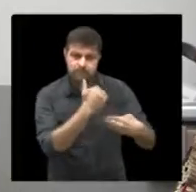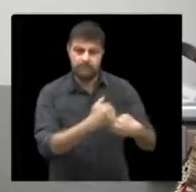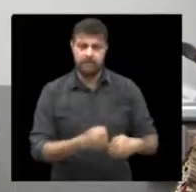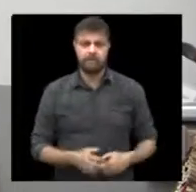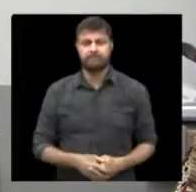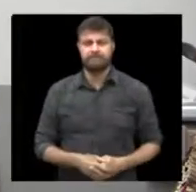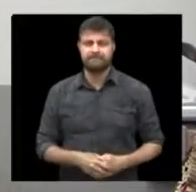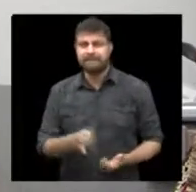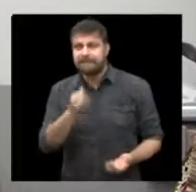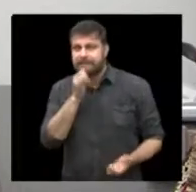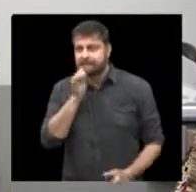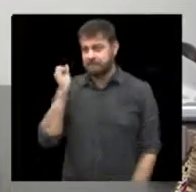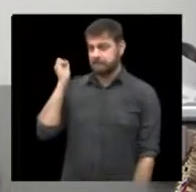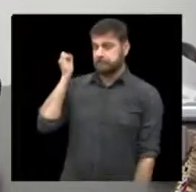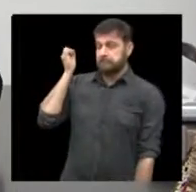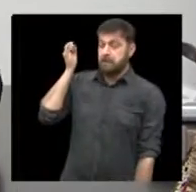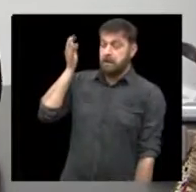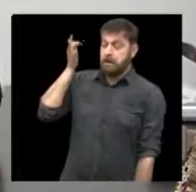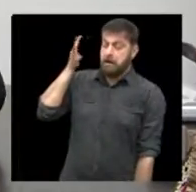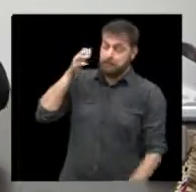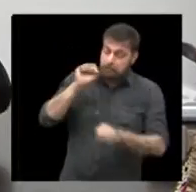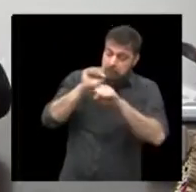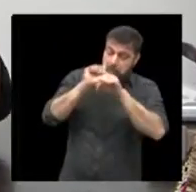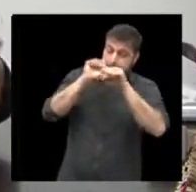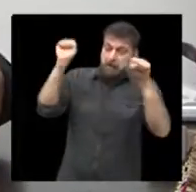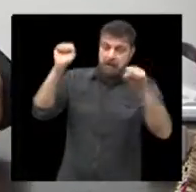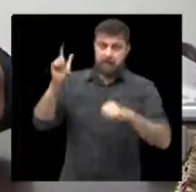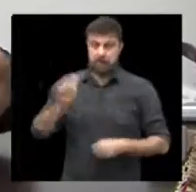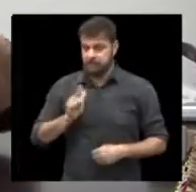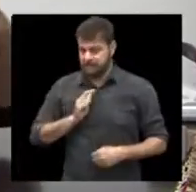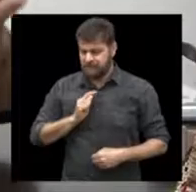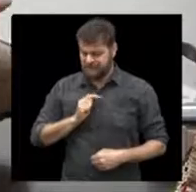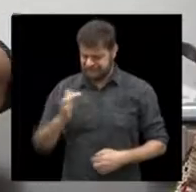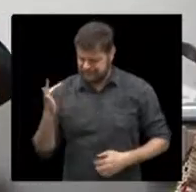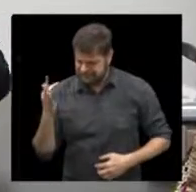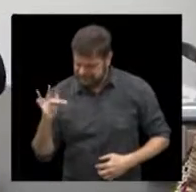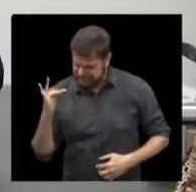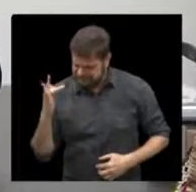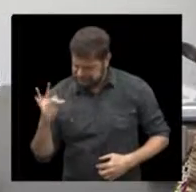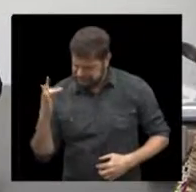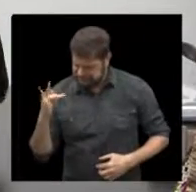assim, de madrugada, vamos dar um exemplo, de madrugada está lá, sente uma dor,